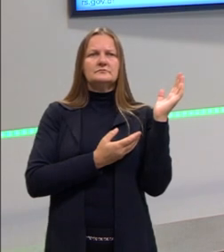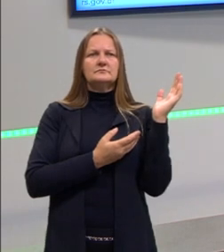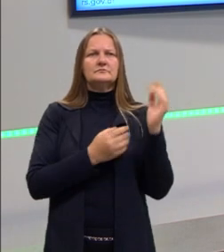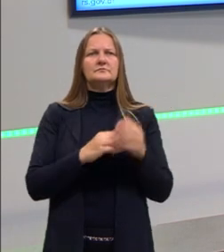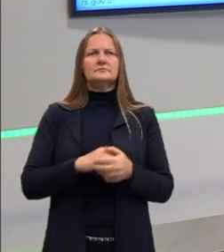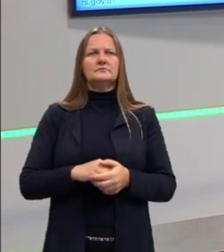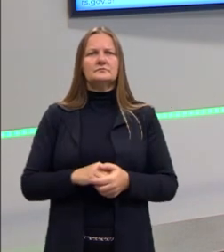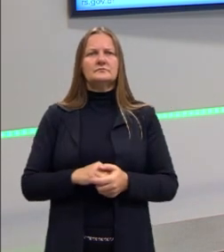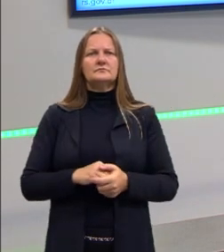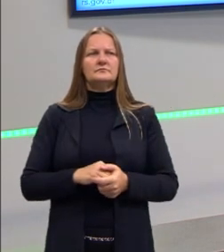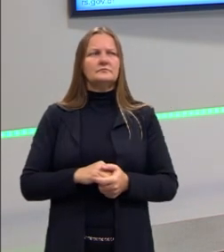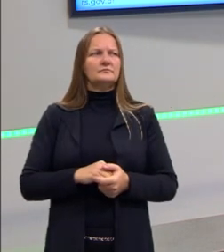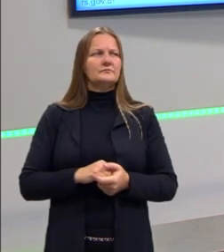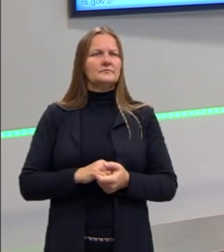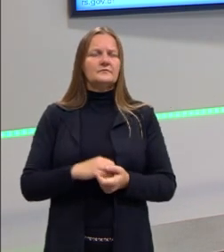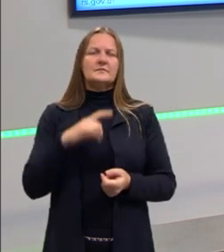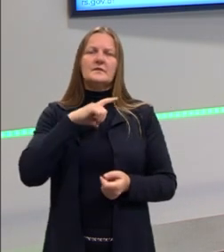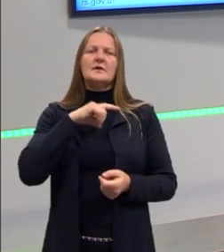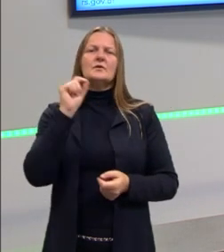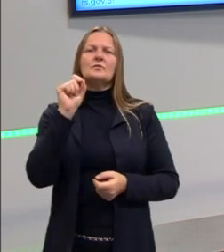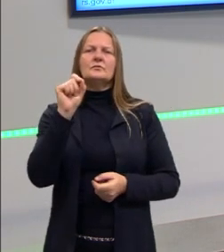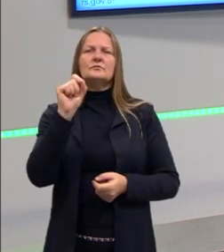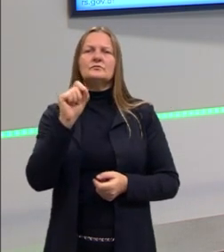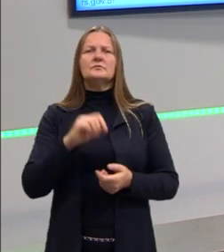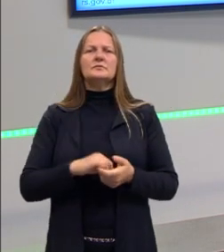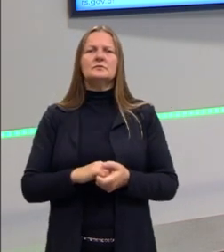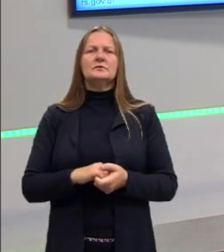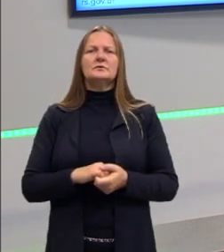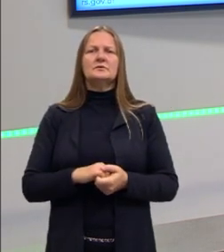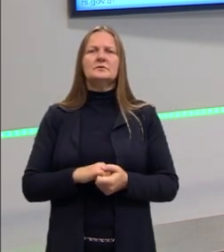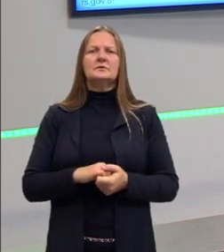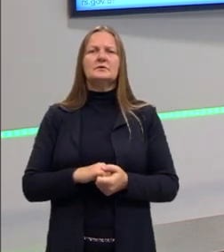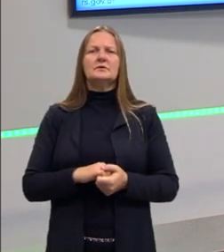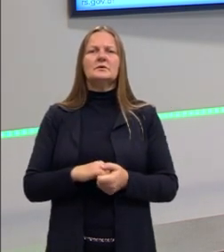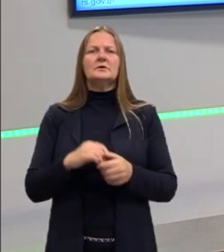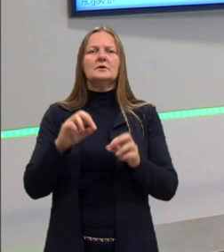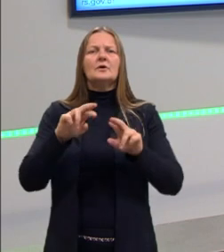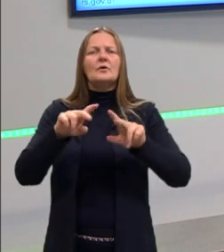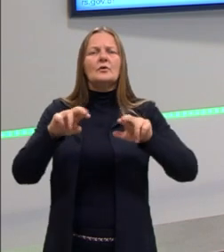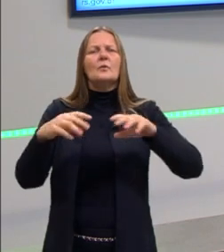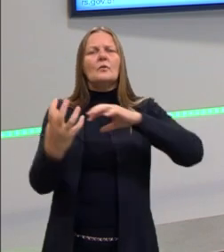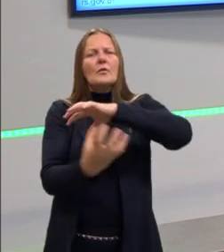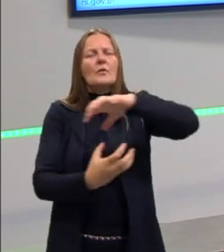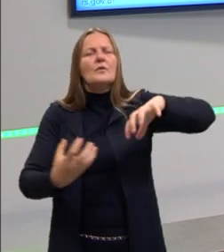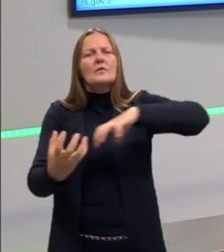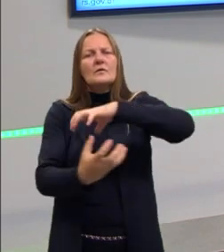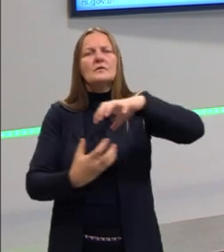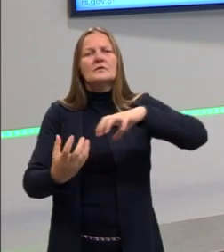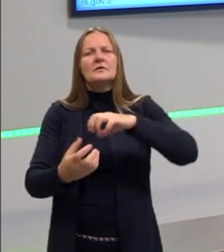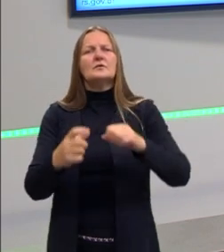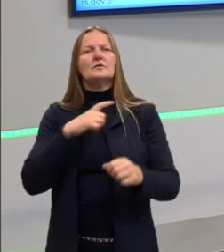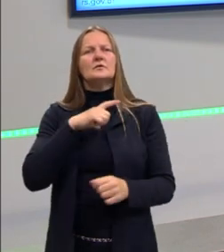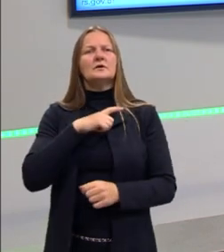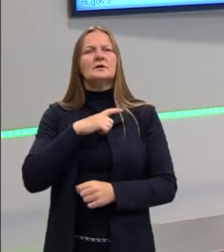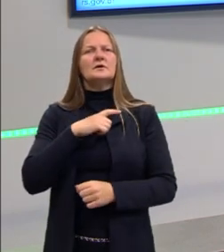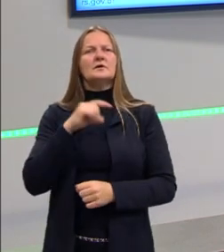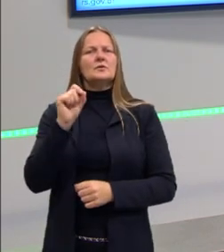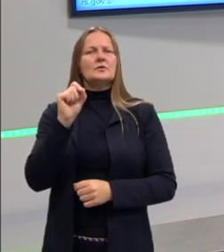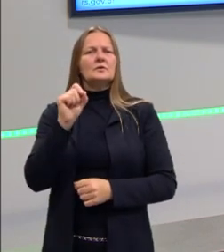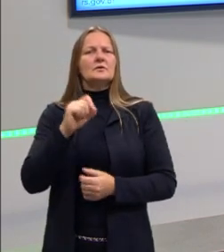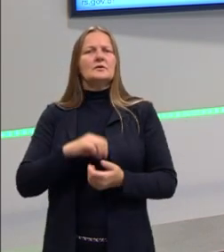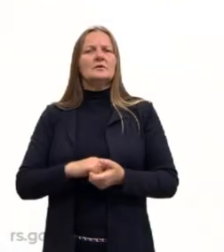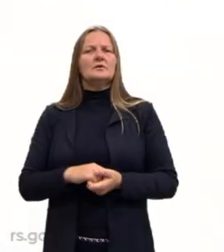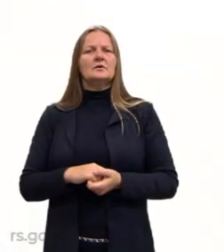acontece? A gente não tem, quando a gente tem questão da revolução, a gente tem o advento do seguinte,